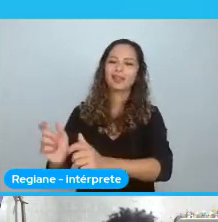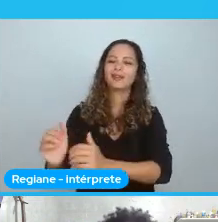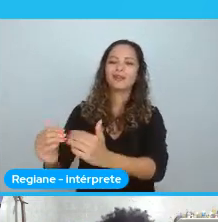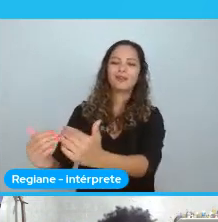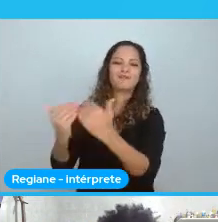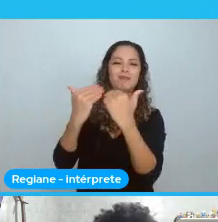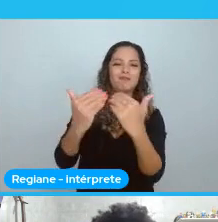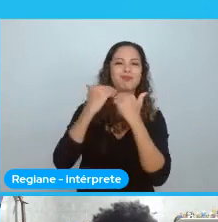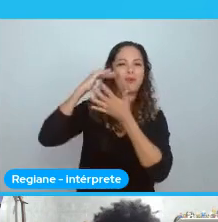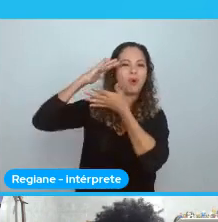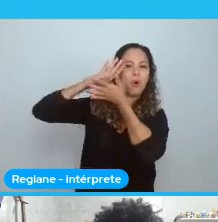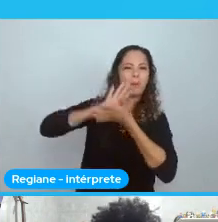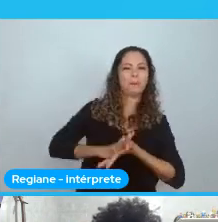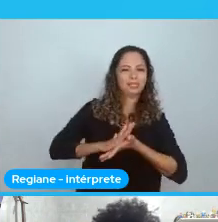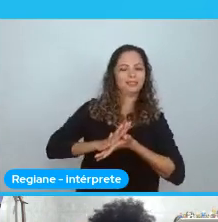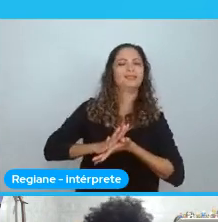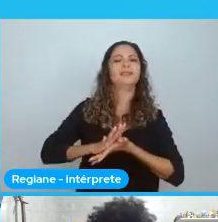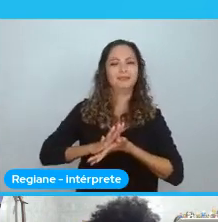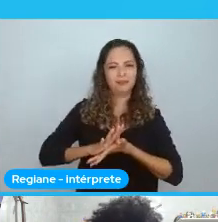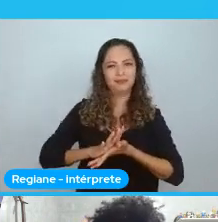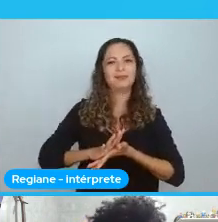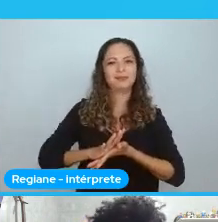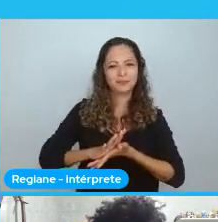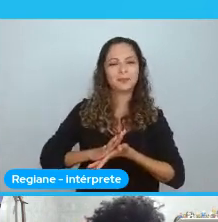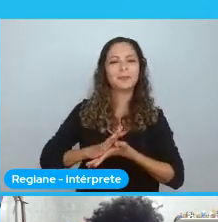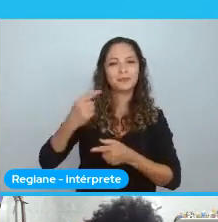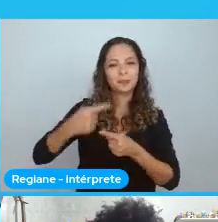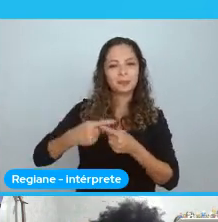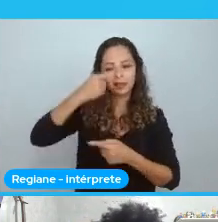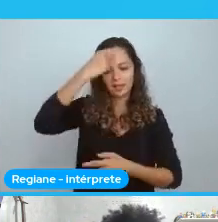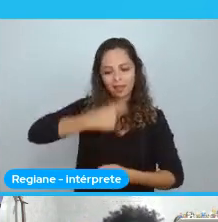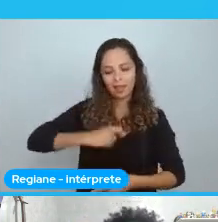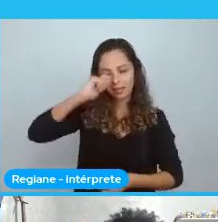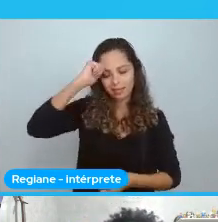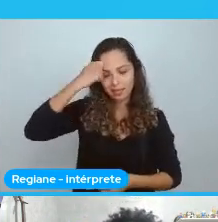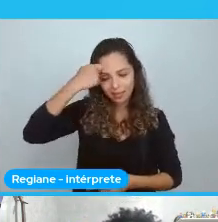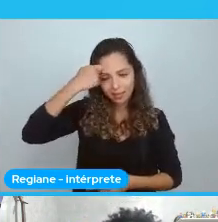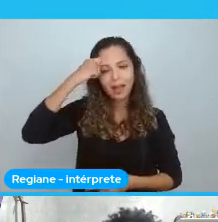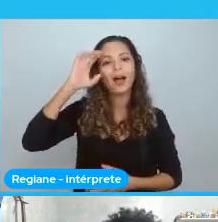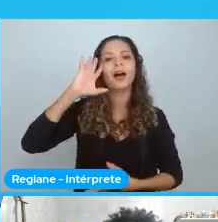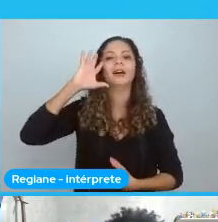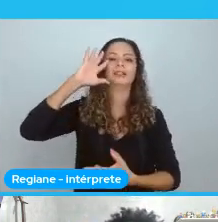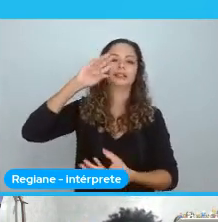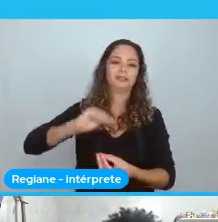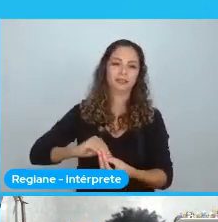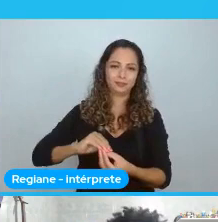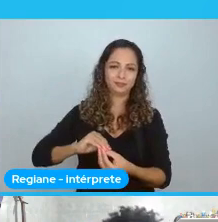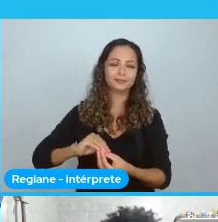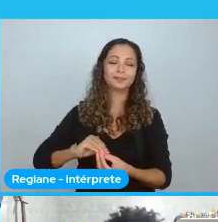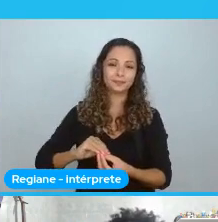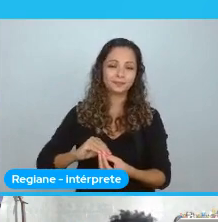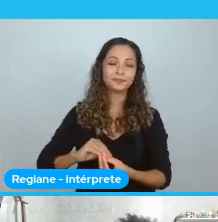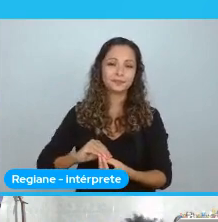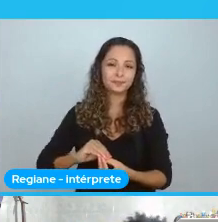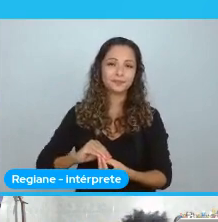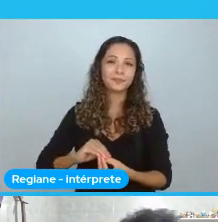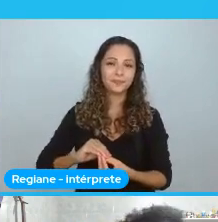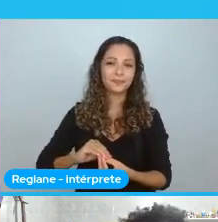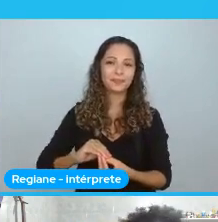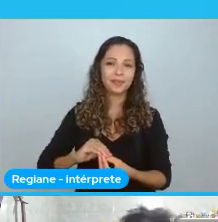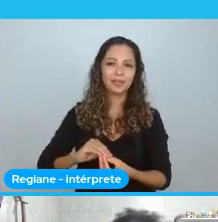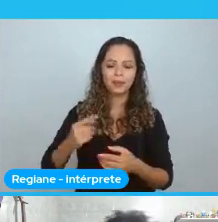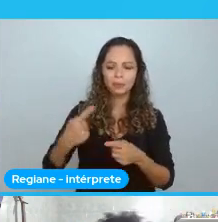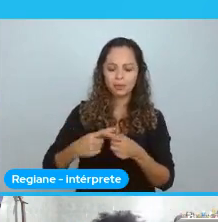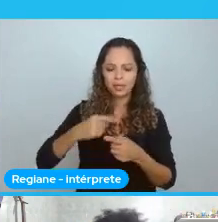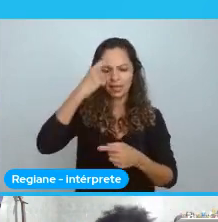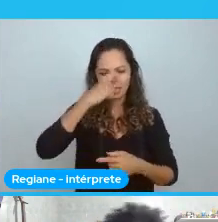Não é porque uma pessoa é negra. Que ela consegue entender esse processo. E aí. Existe uma cobrança enorme. De por que você é negro.